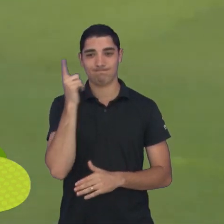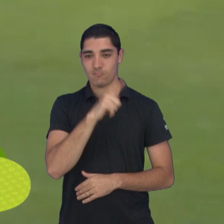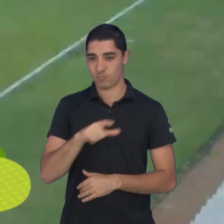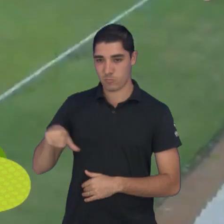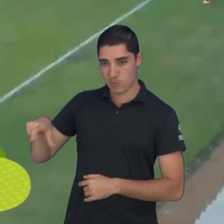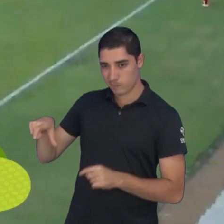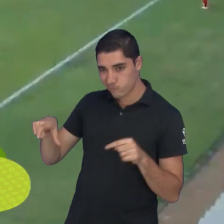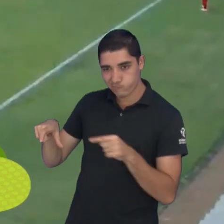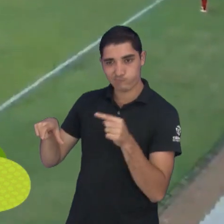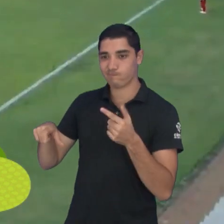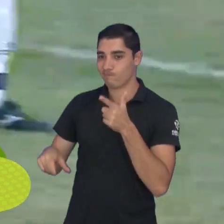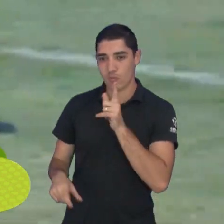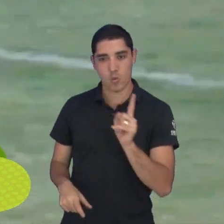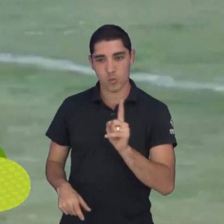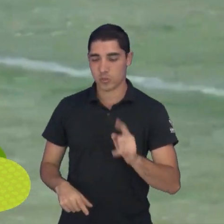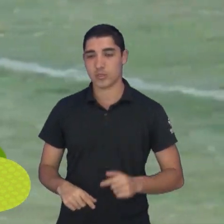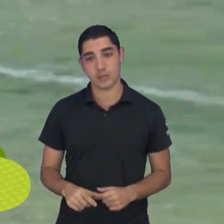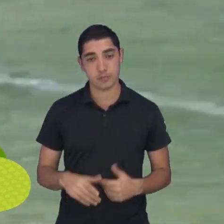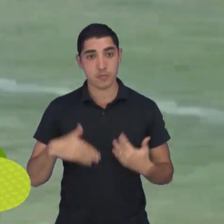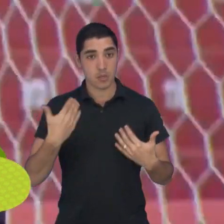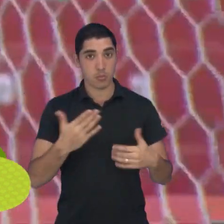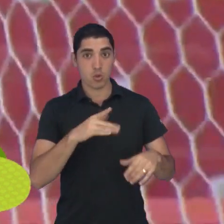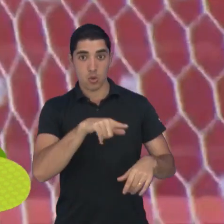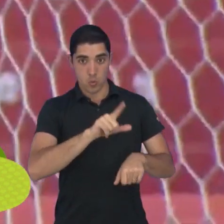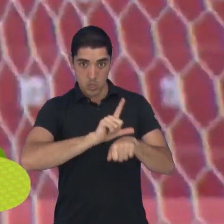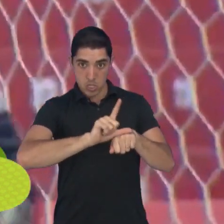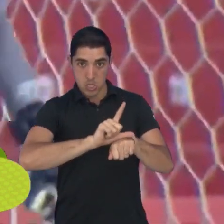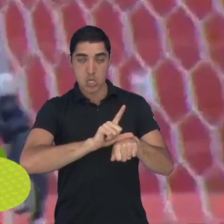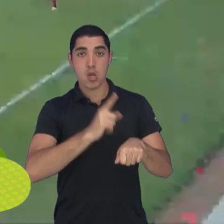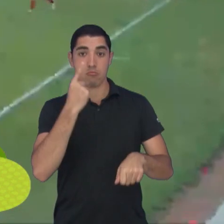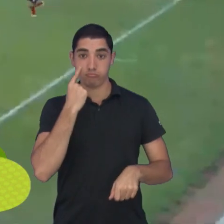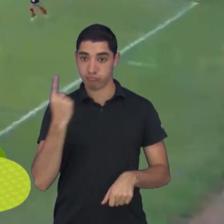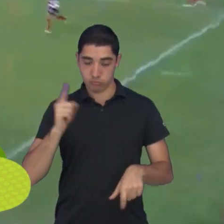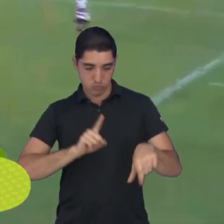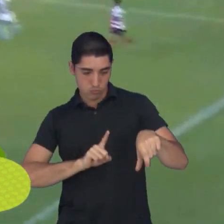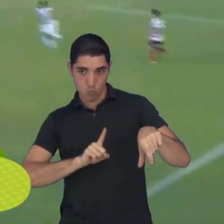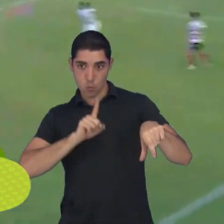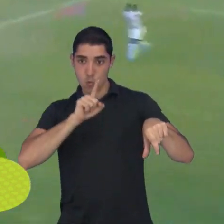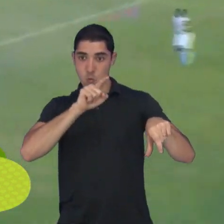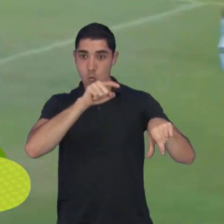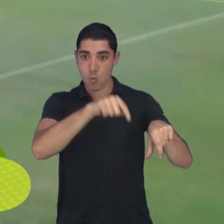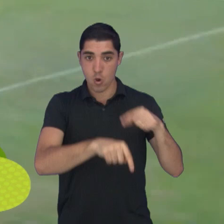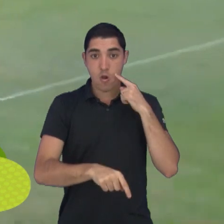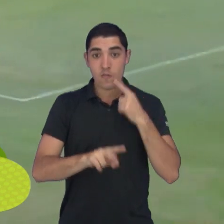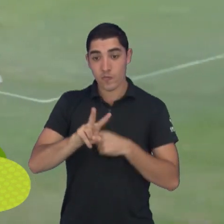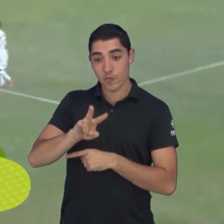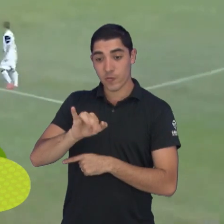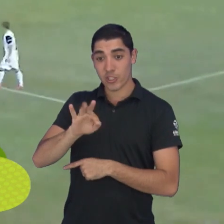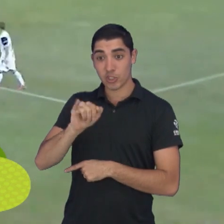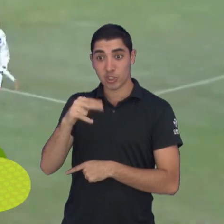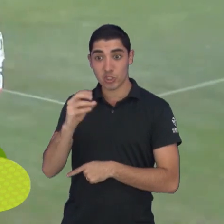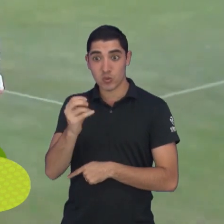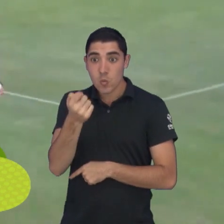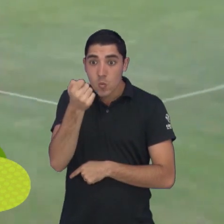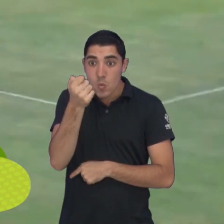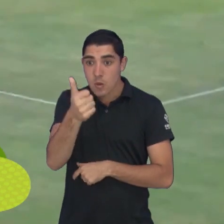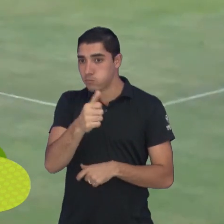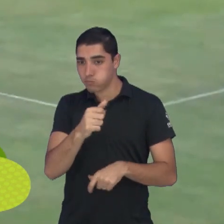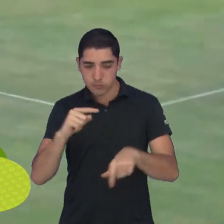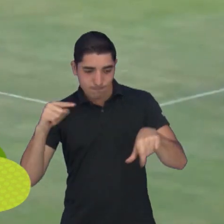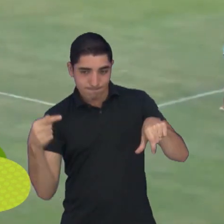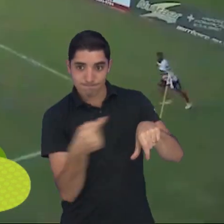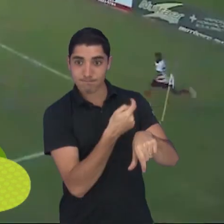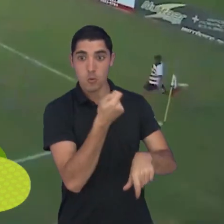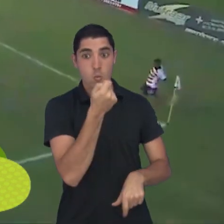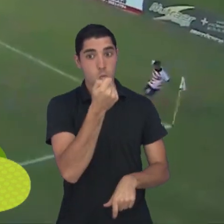Elefante. Aos 21, resposta do time mandante. Em cobrança de escanteio, Vitinho quase surpreendeu Ariel com um